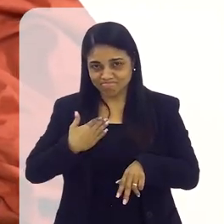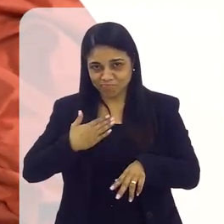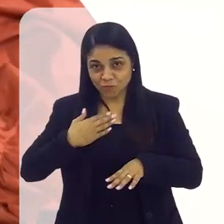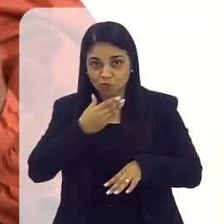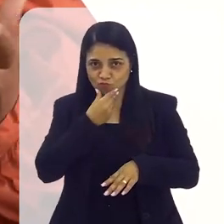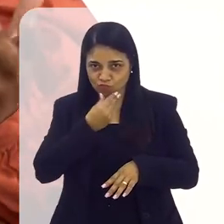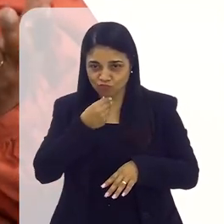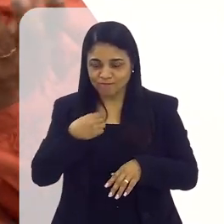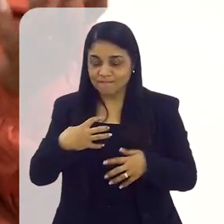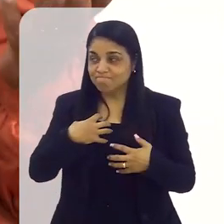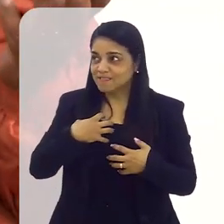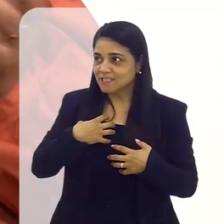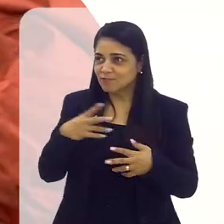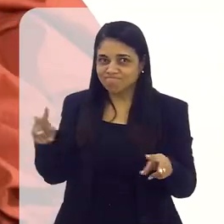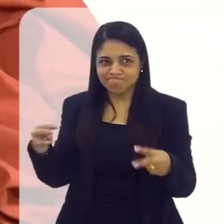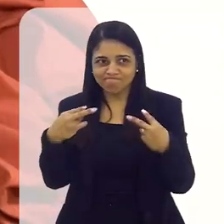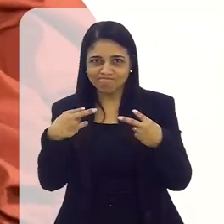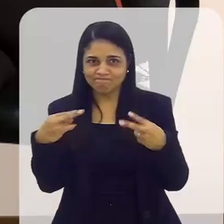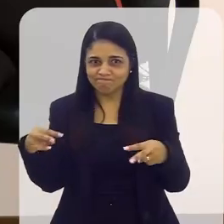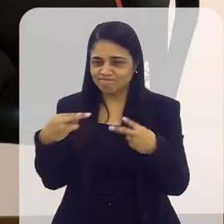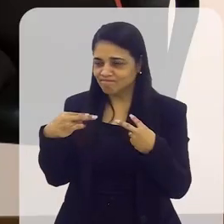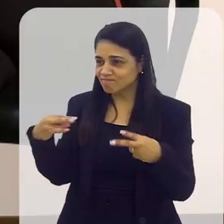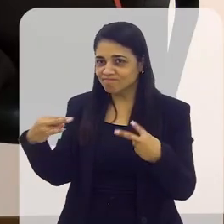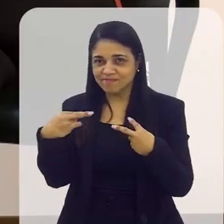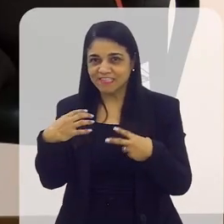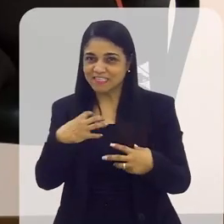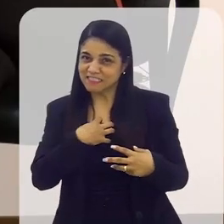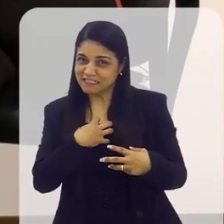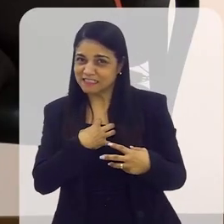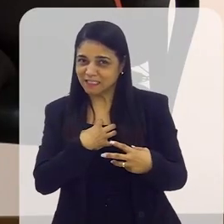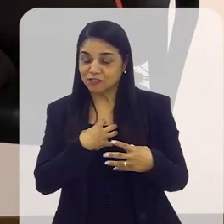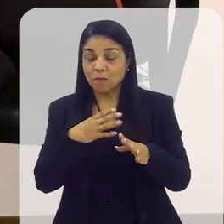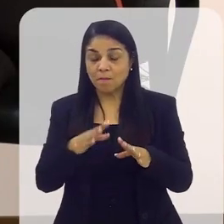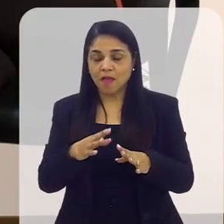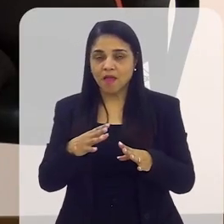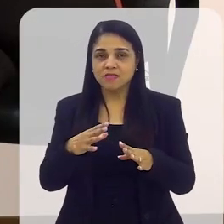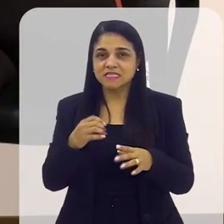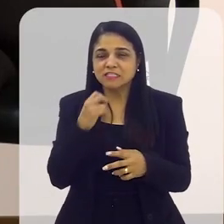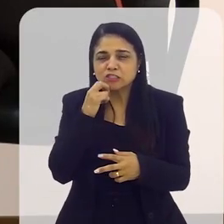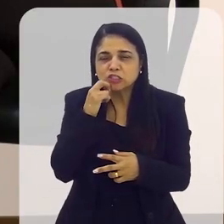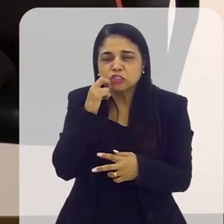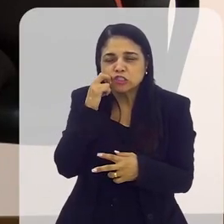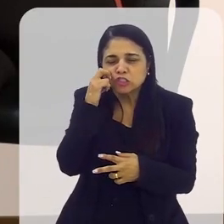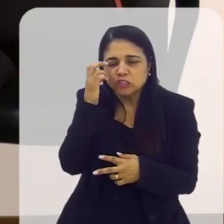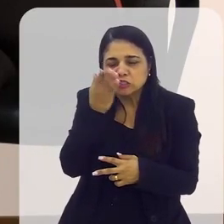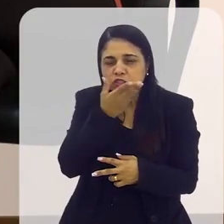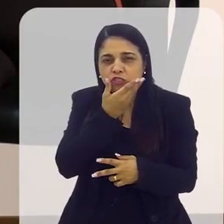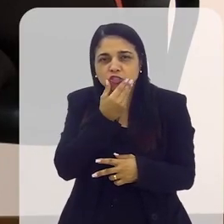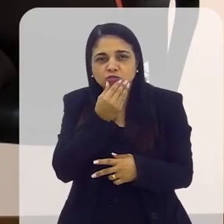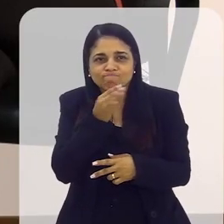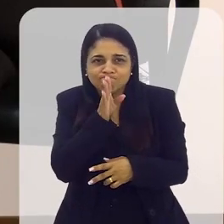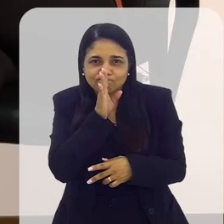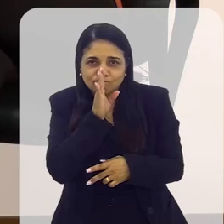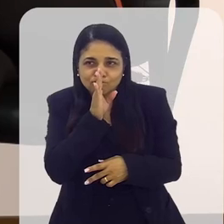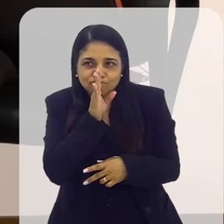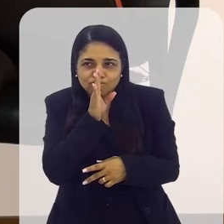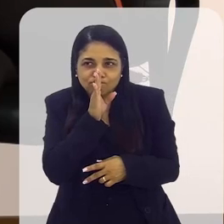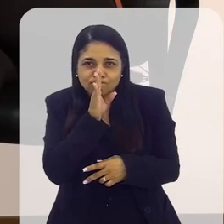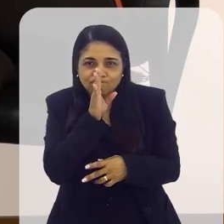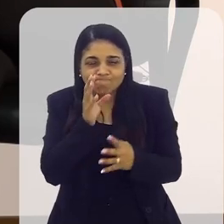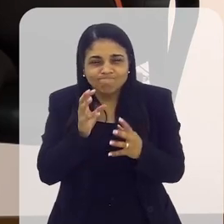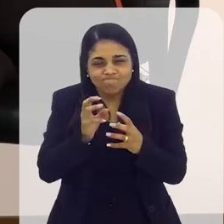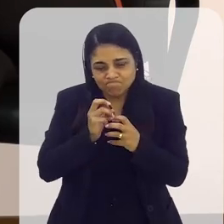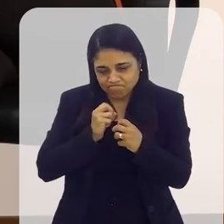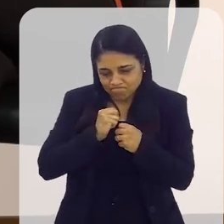a impressão que ela tem, eu acho que que todo mundo está vendo aquilo, todo mundo está olhando para ela já diferente. Então ele era muito tímido, muito calado, o tempo todo assim,